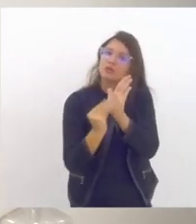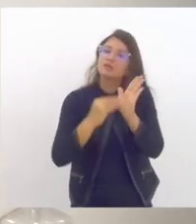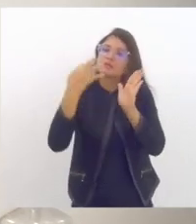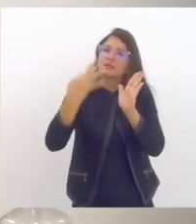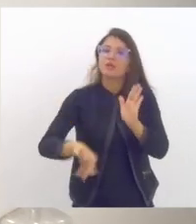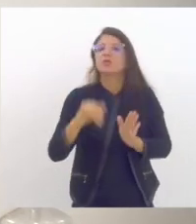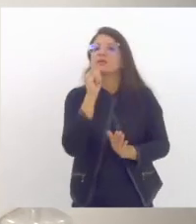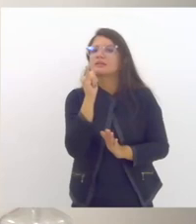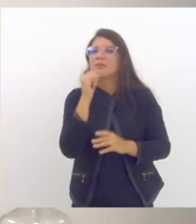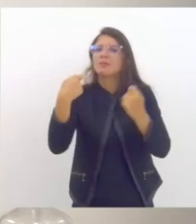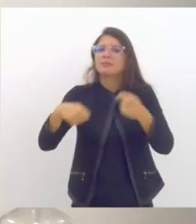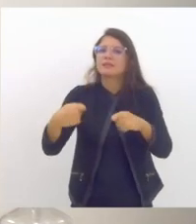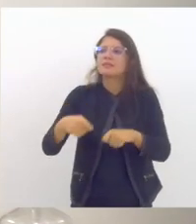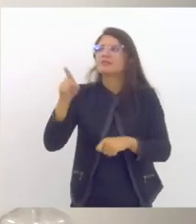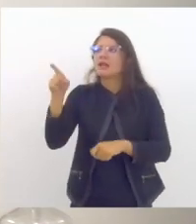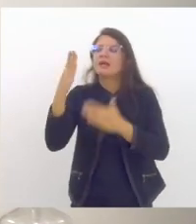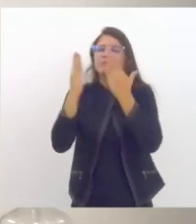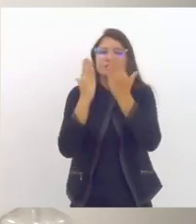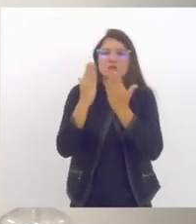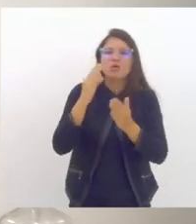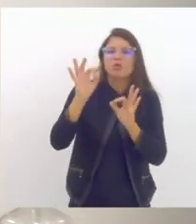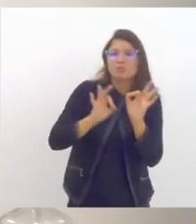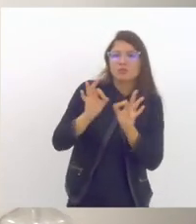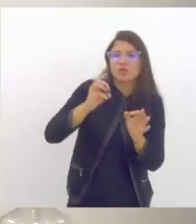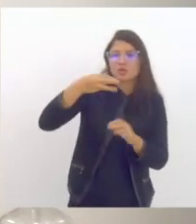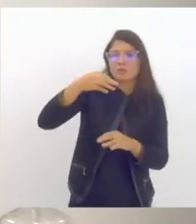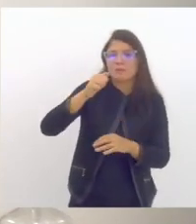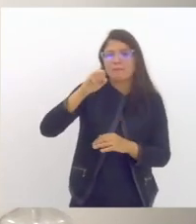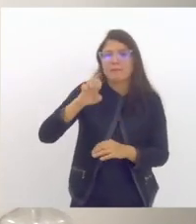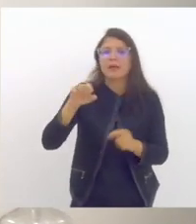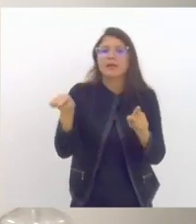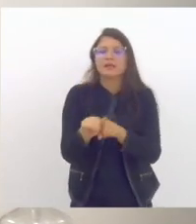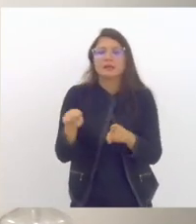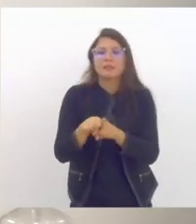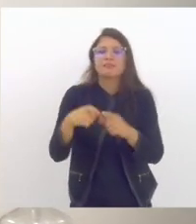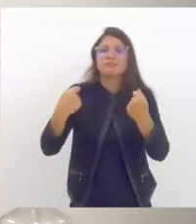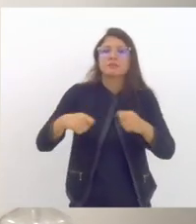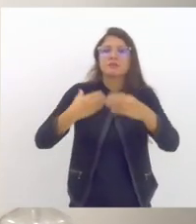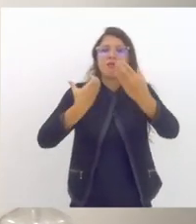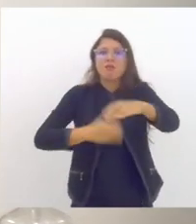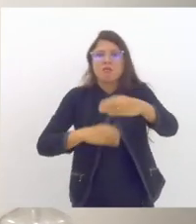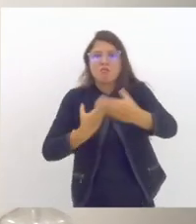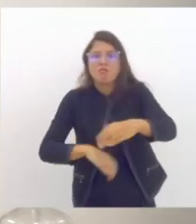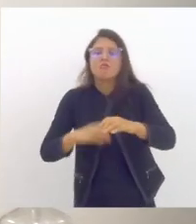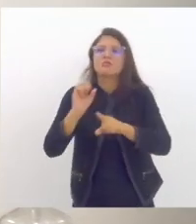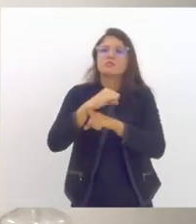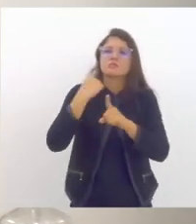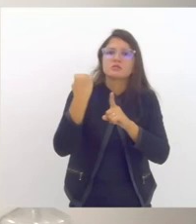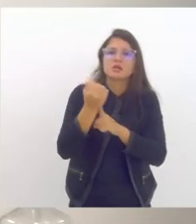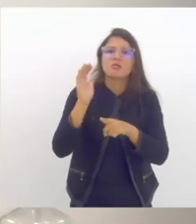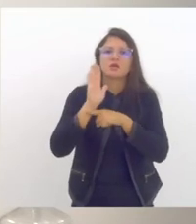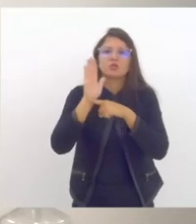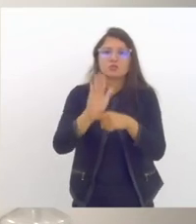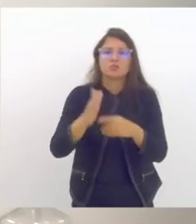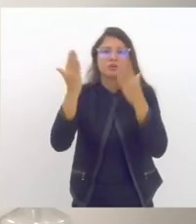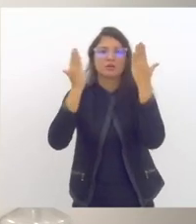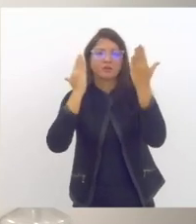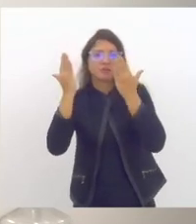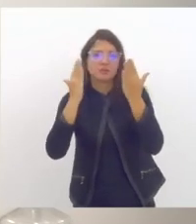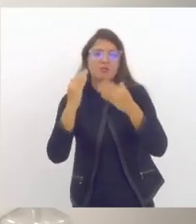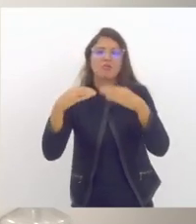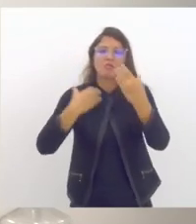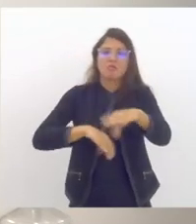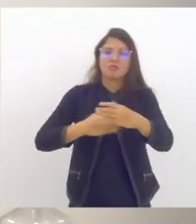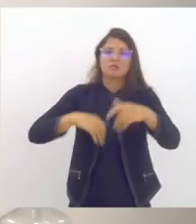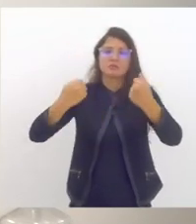imediata no projeto Mães e dimensionar a necessidade de concurso no serviço social e na psicologia para